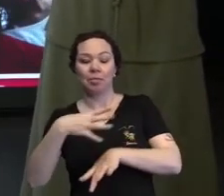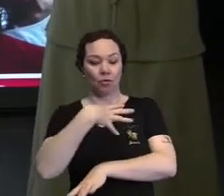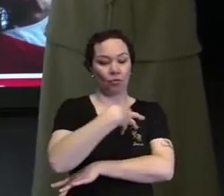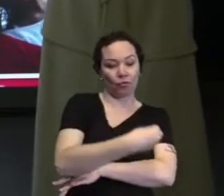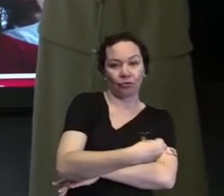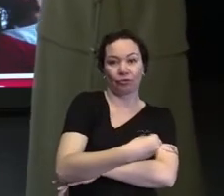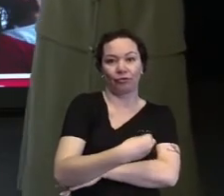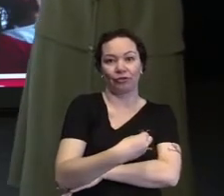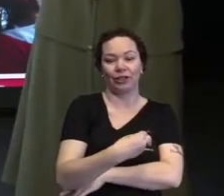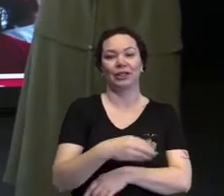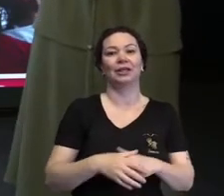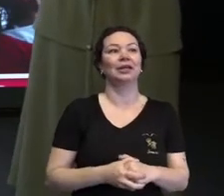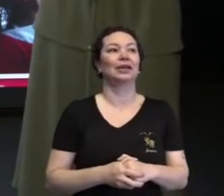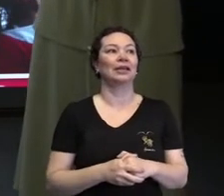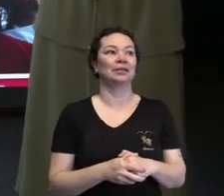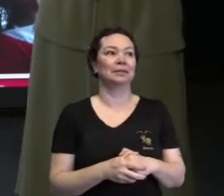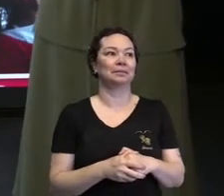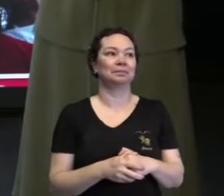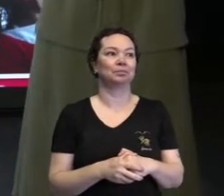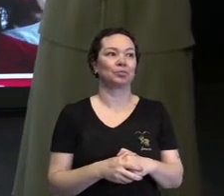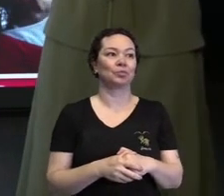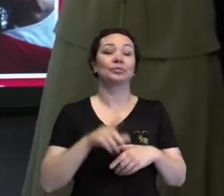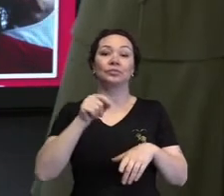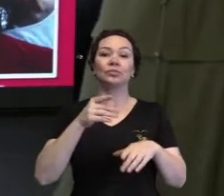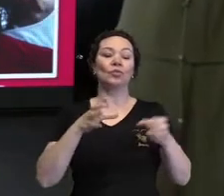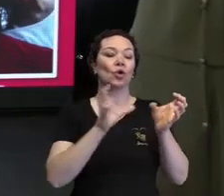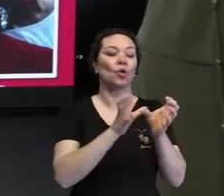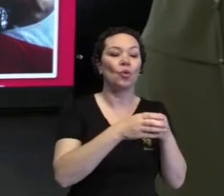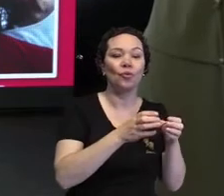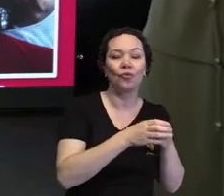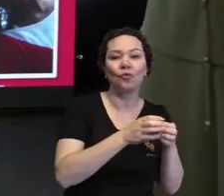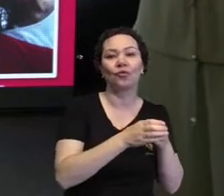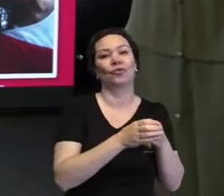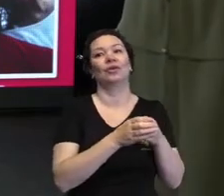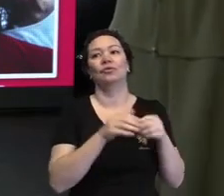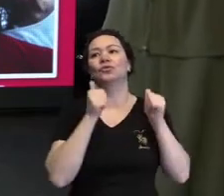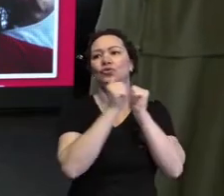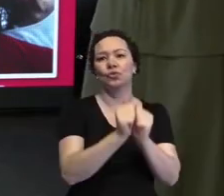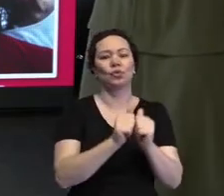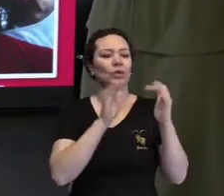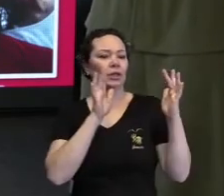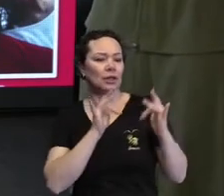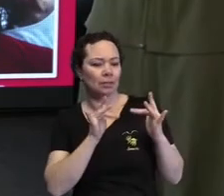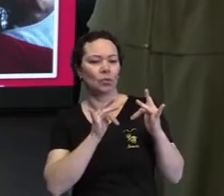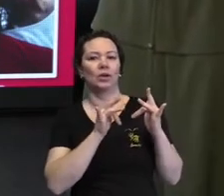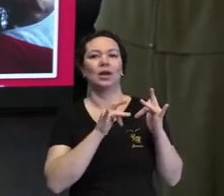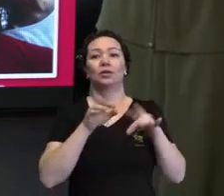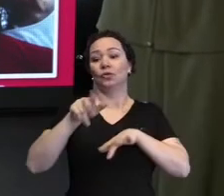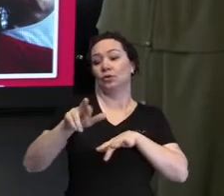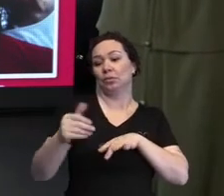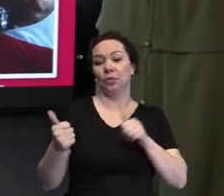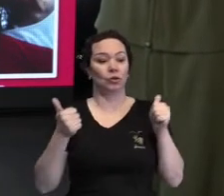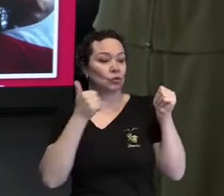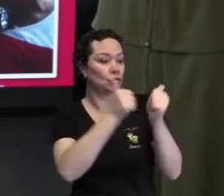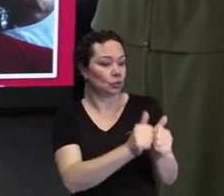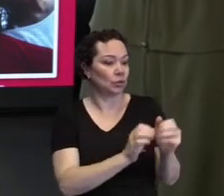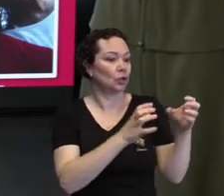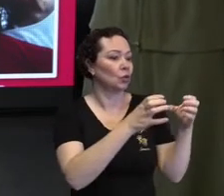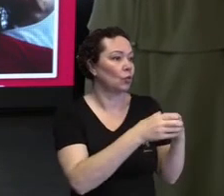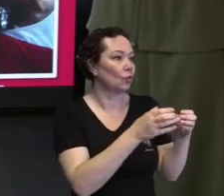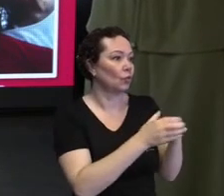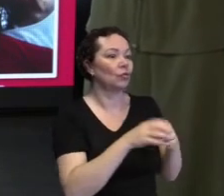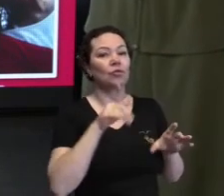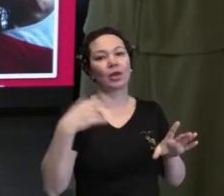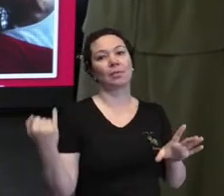filho de uma das irmãs aqui falando. Então, o convívio, né? Estar com o namorado e levar o irmão junto para ter um convívio jovem.